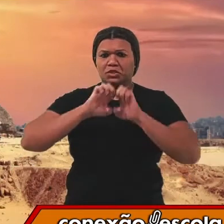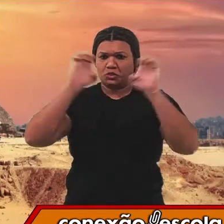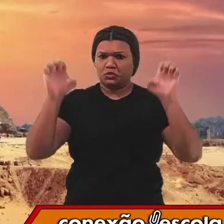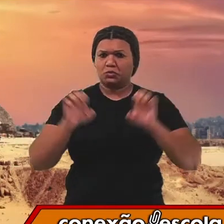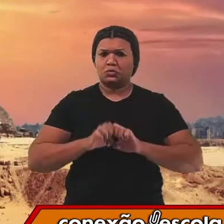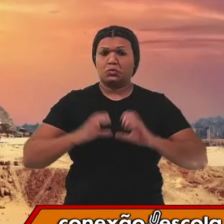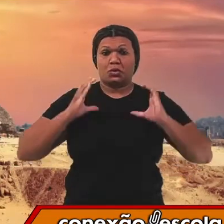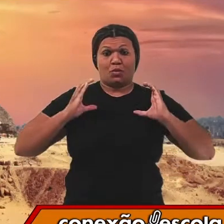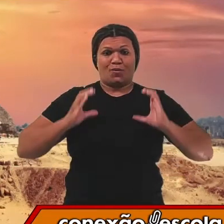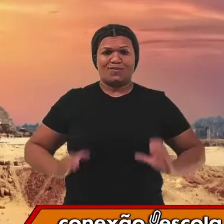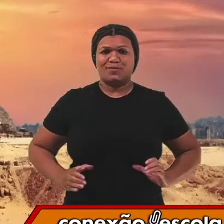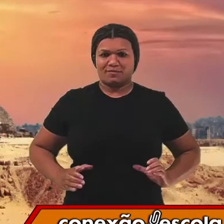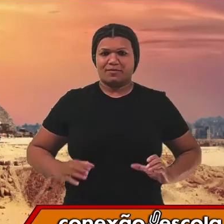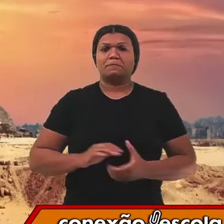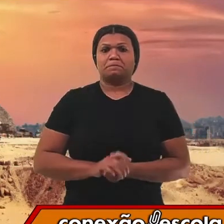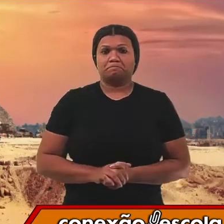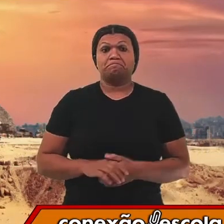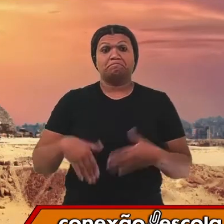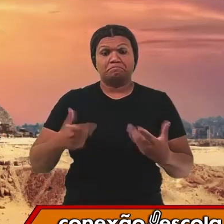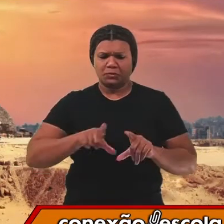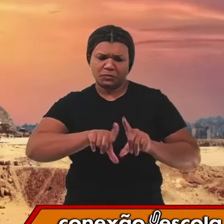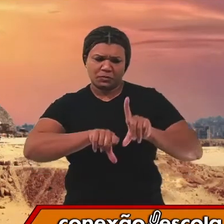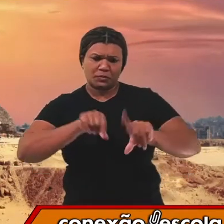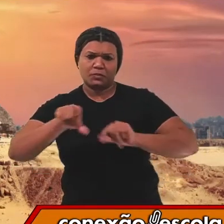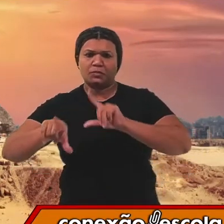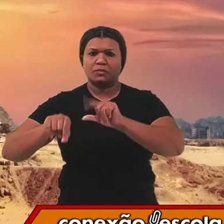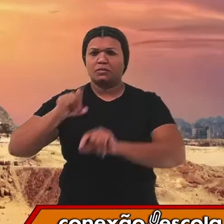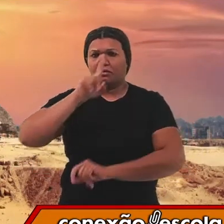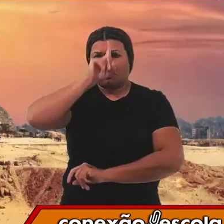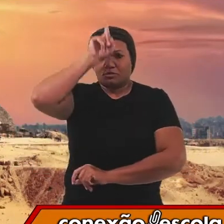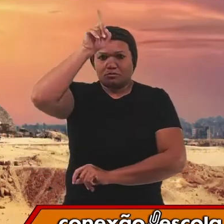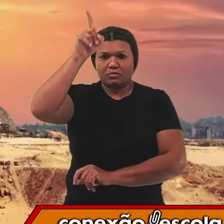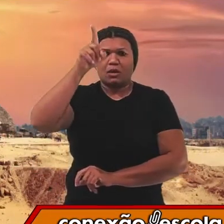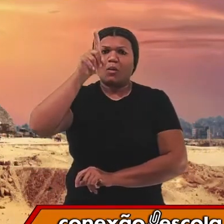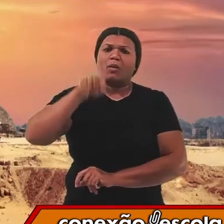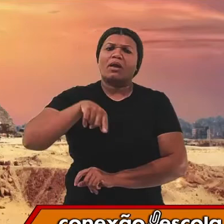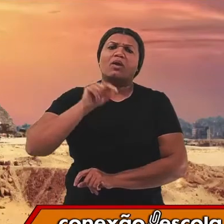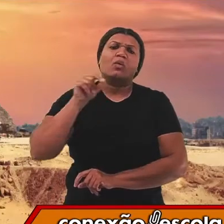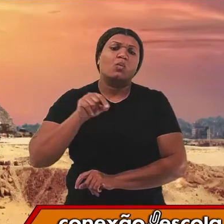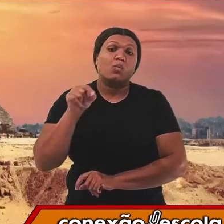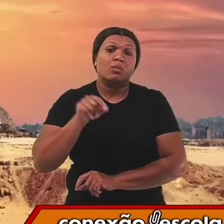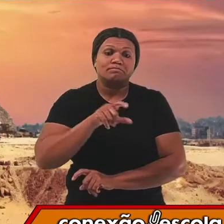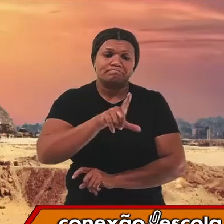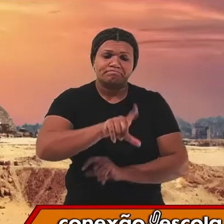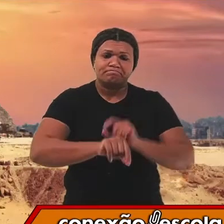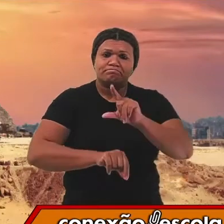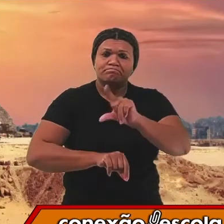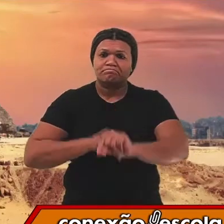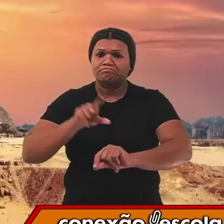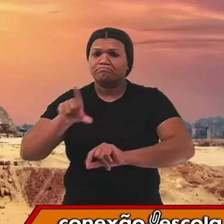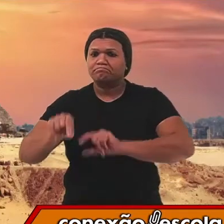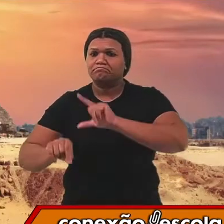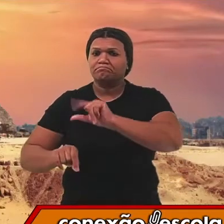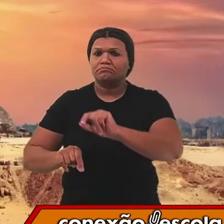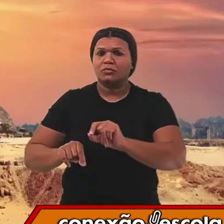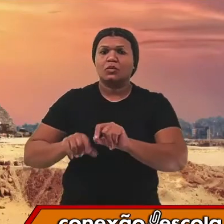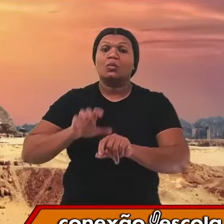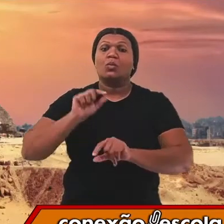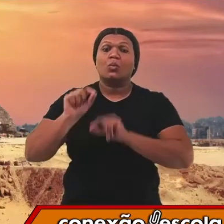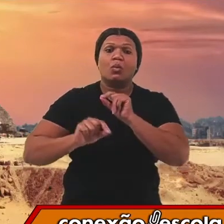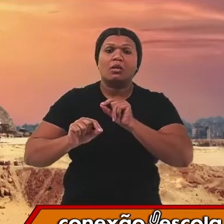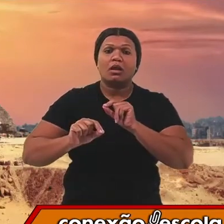Então, seleção natural, ela justamente seleciona aqueles seres que conseguem